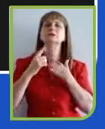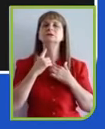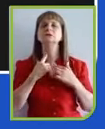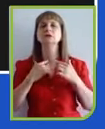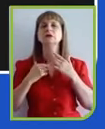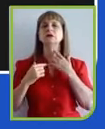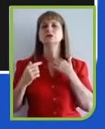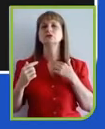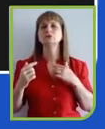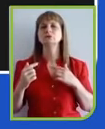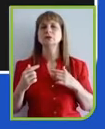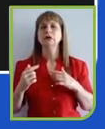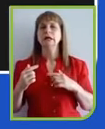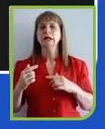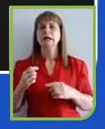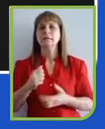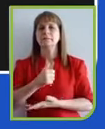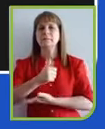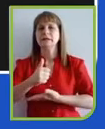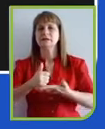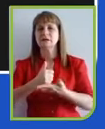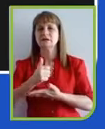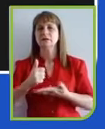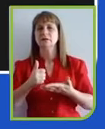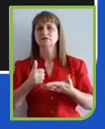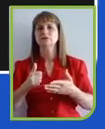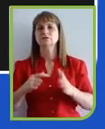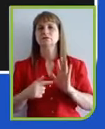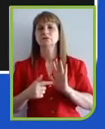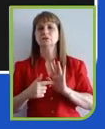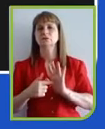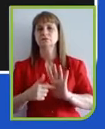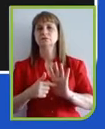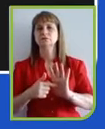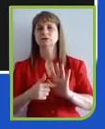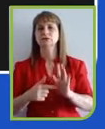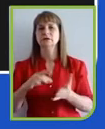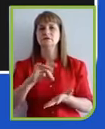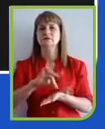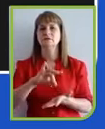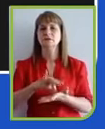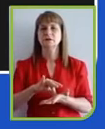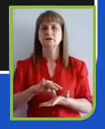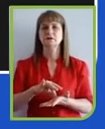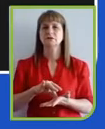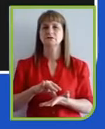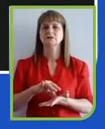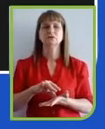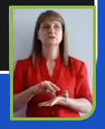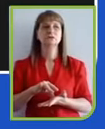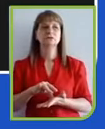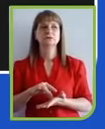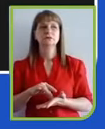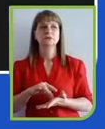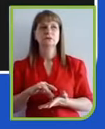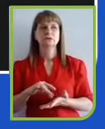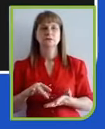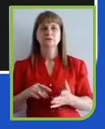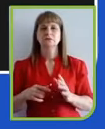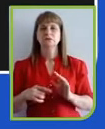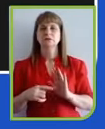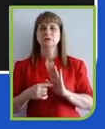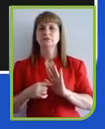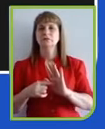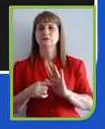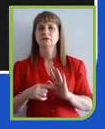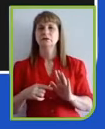se tivermos a capacidade, como empresa, como setores, de levantar tanto recurso como nunca tínhamos